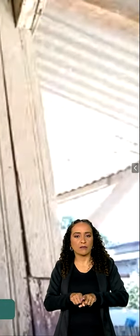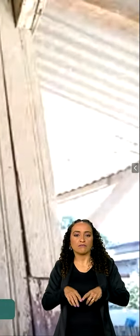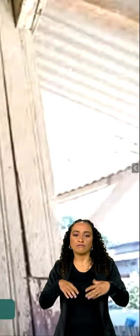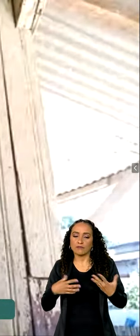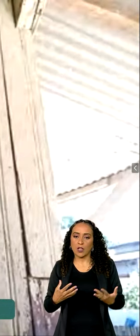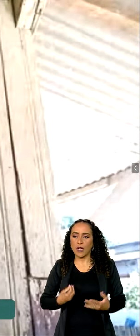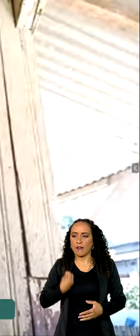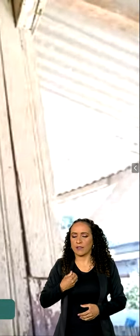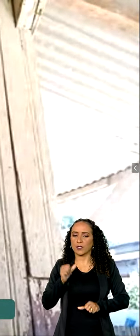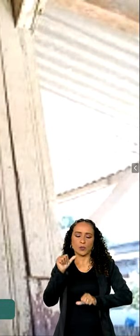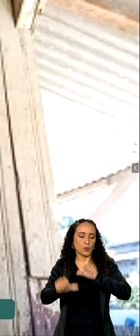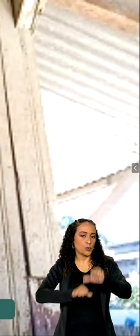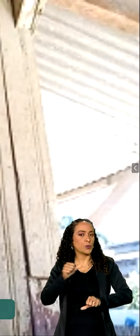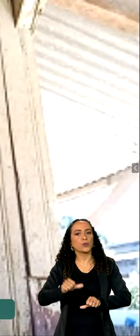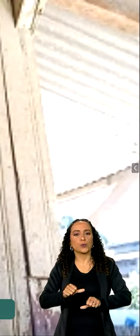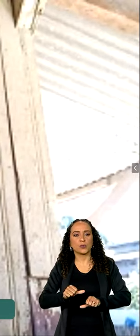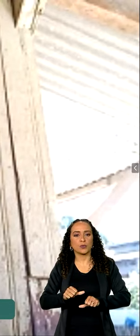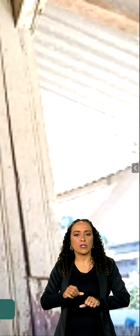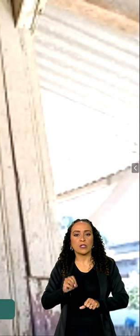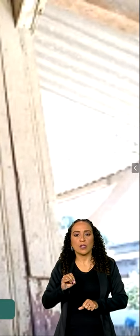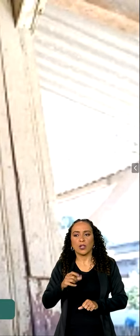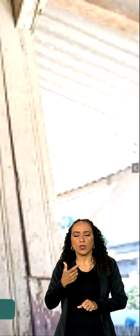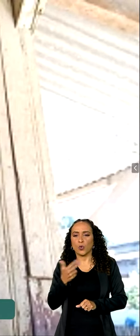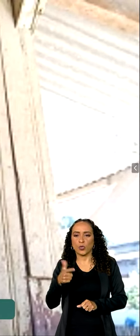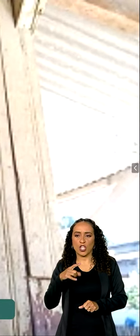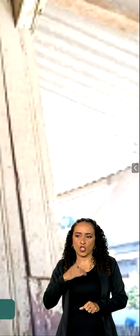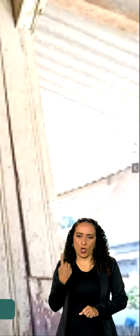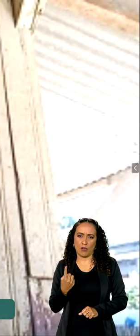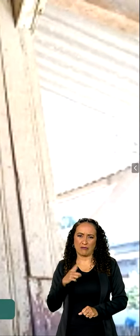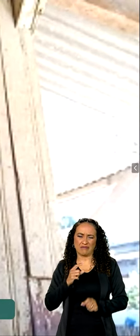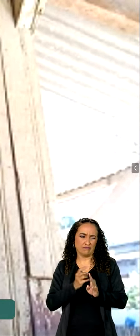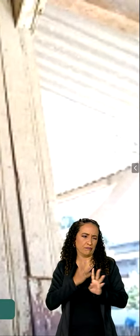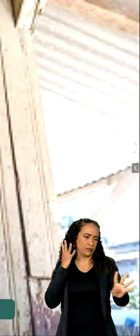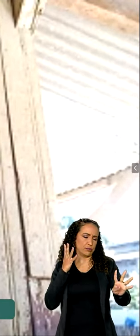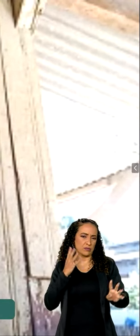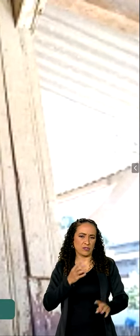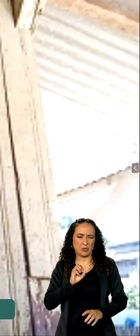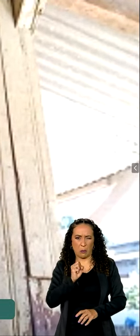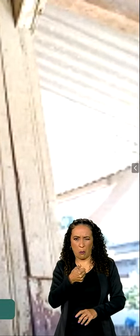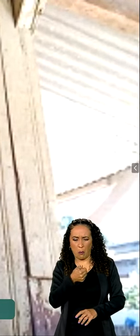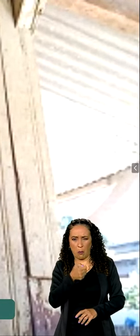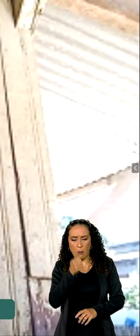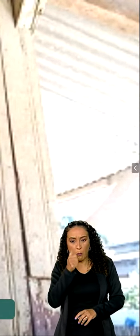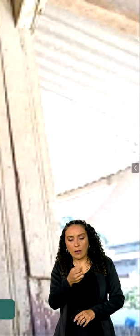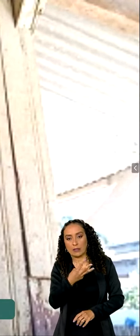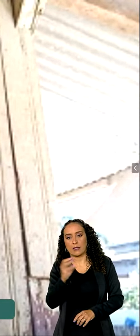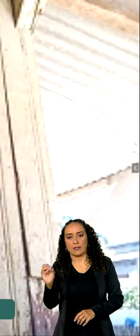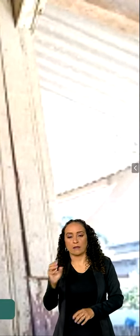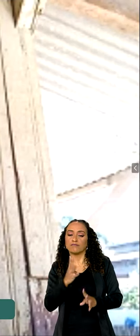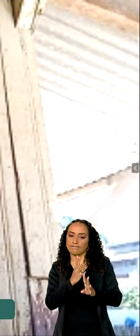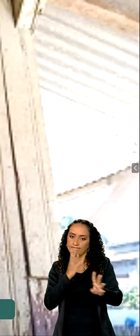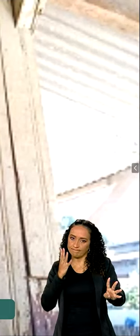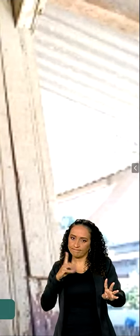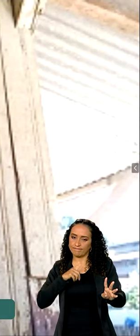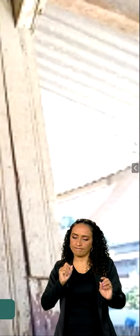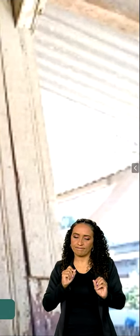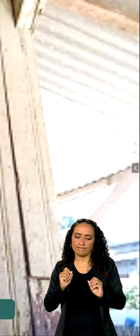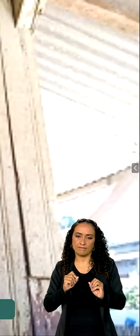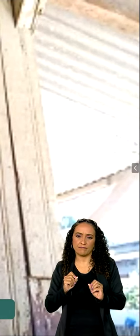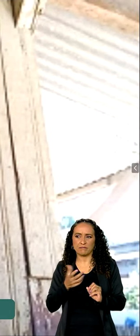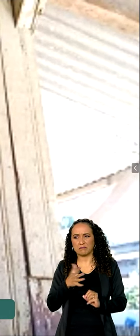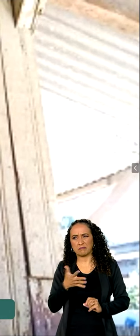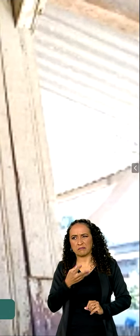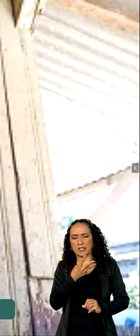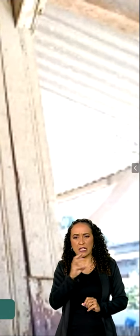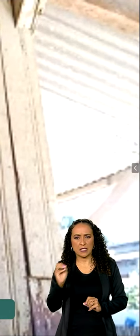A sua vida muda muito. Como não tem só eu, são mais de 200, são quase 300. E nessa fila, a gente tem em torno